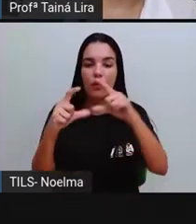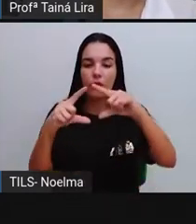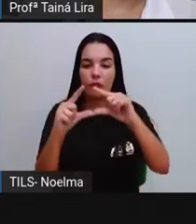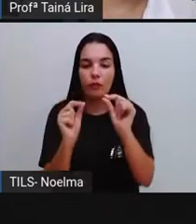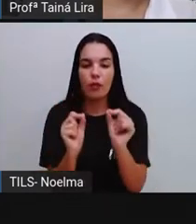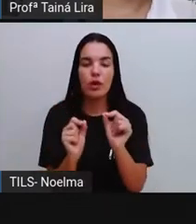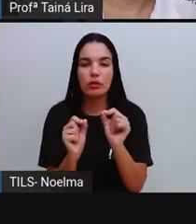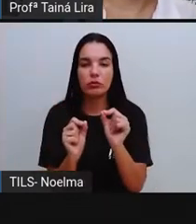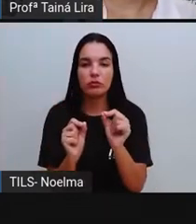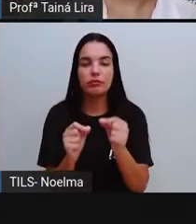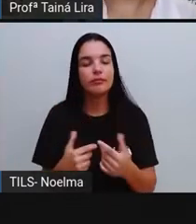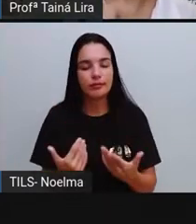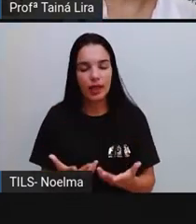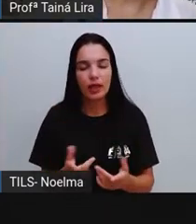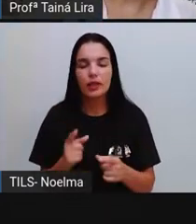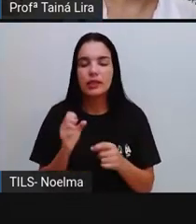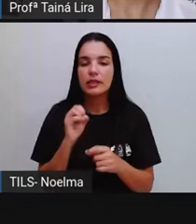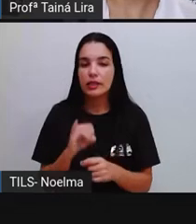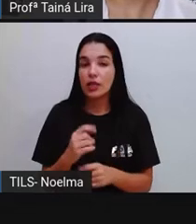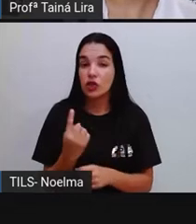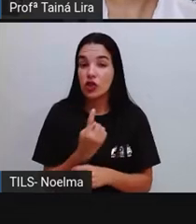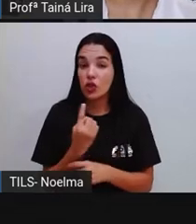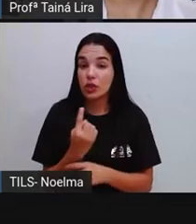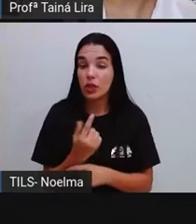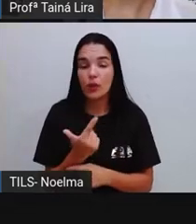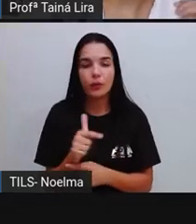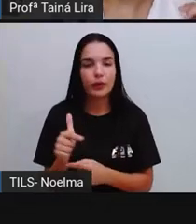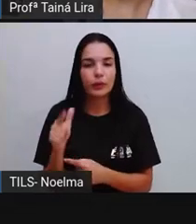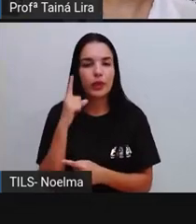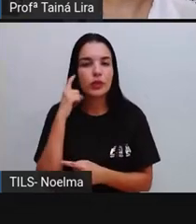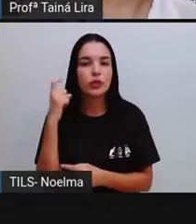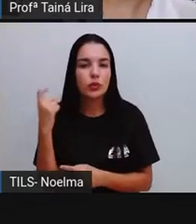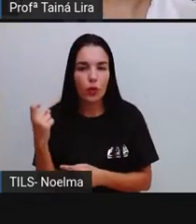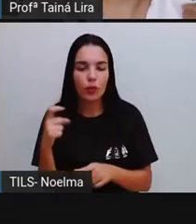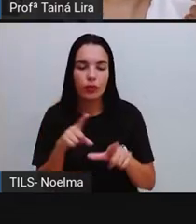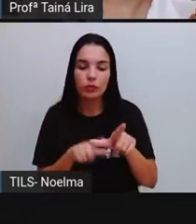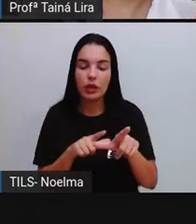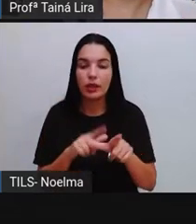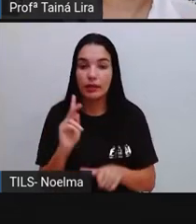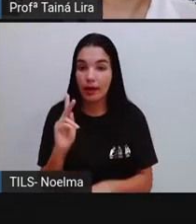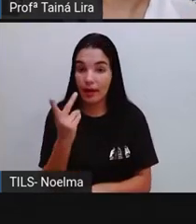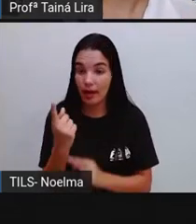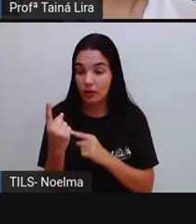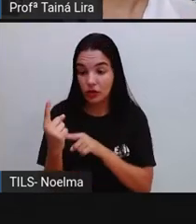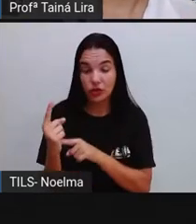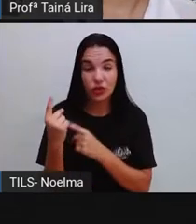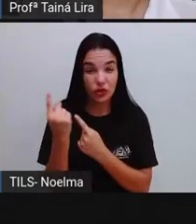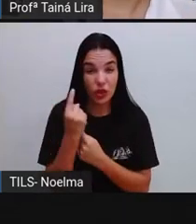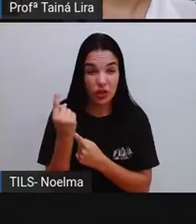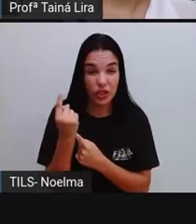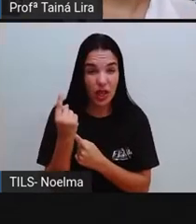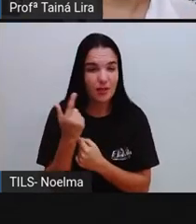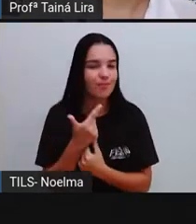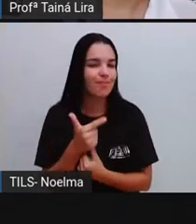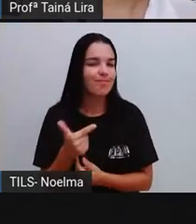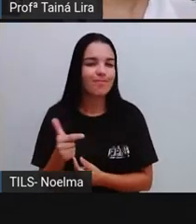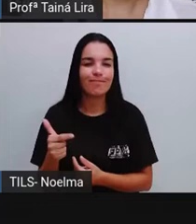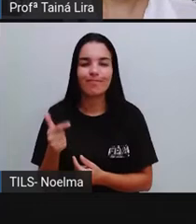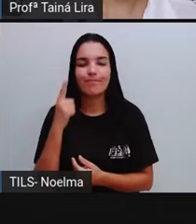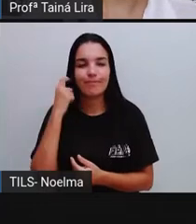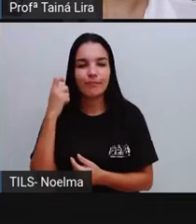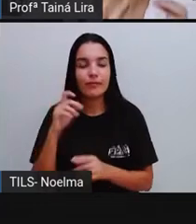Aliás, Ele forma um som, Junto, Aqui nesse caso, Ele também juntou com outra letra, Para formar um som,